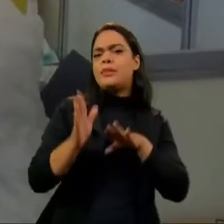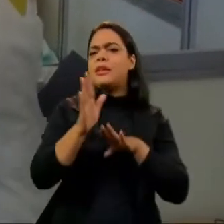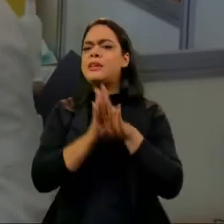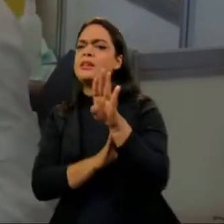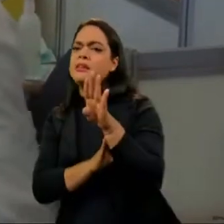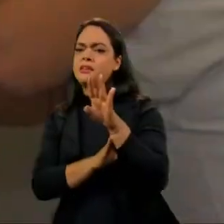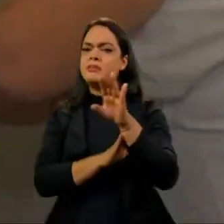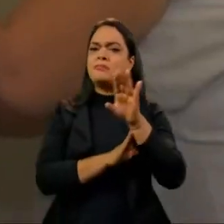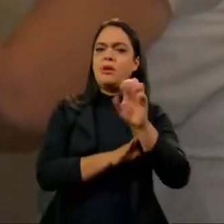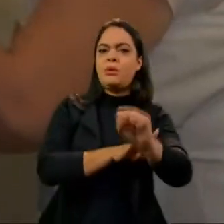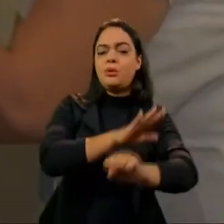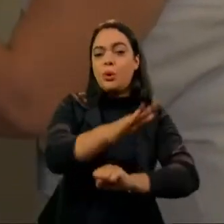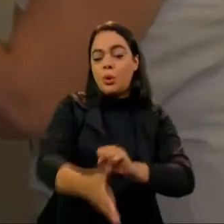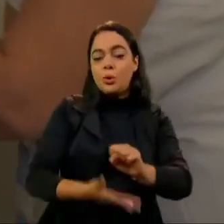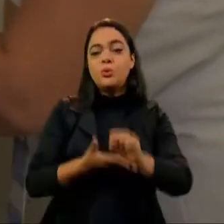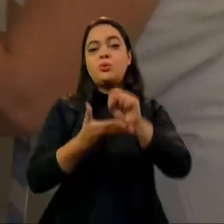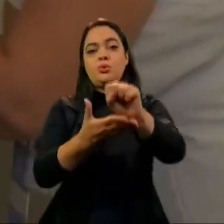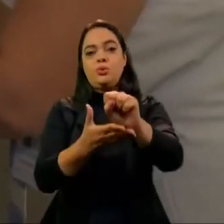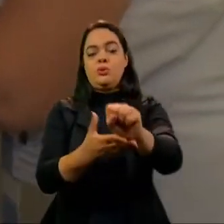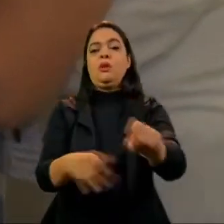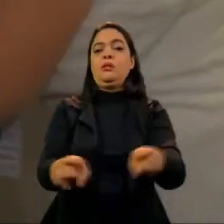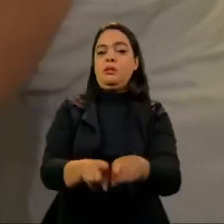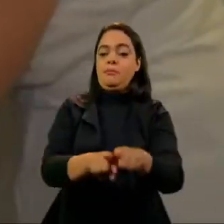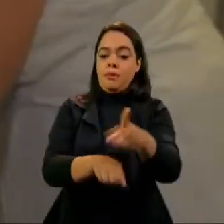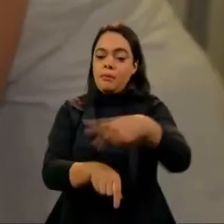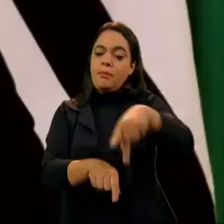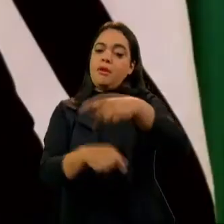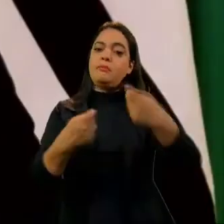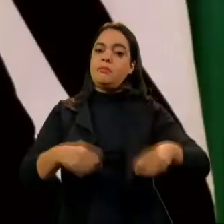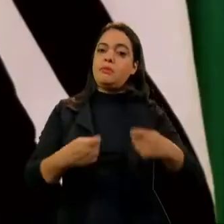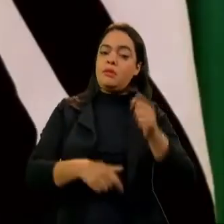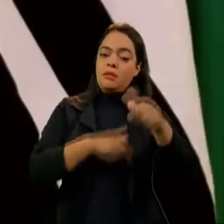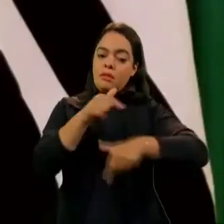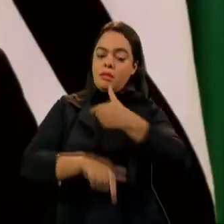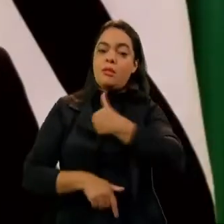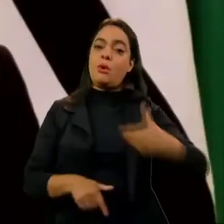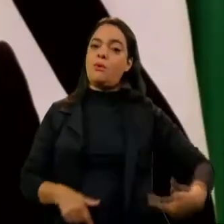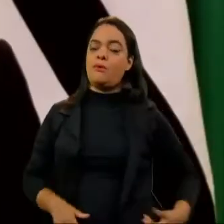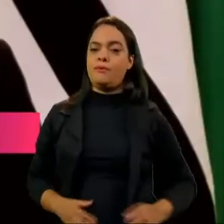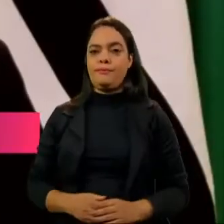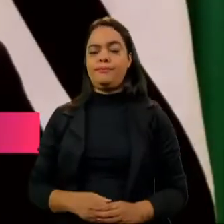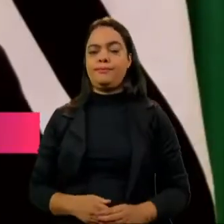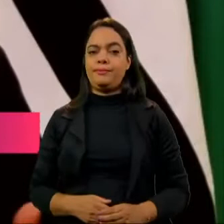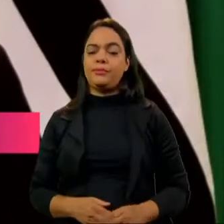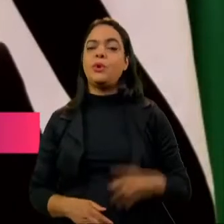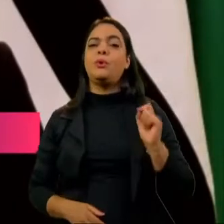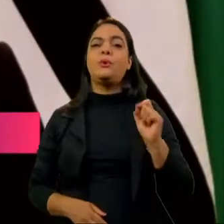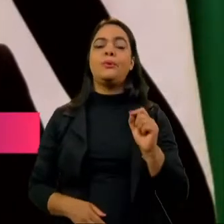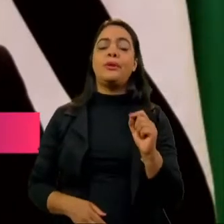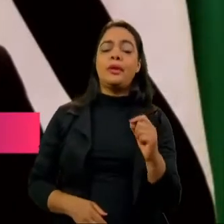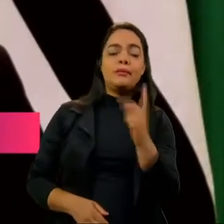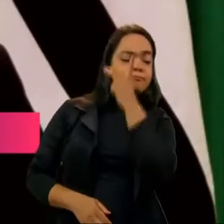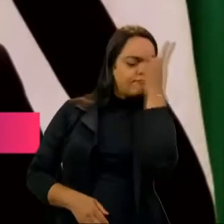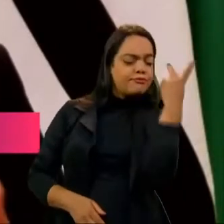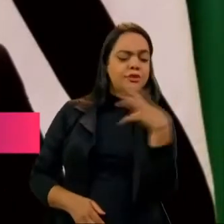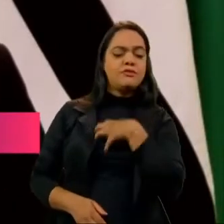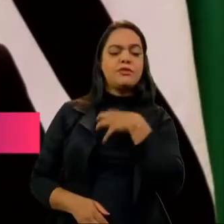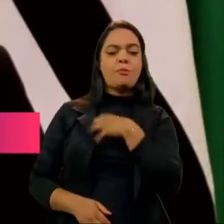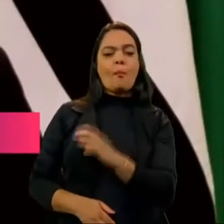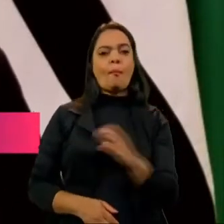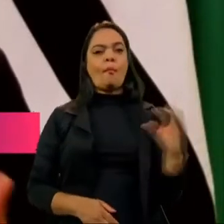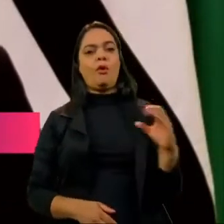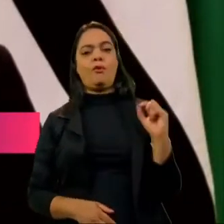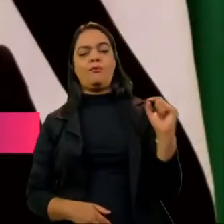da vacinação em massa, o país precisa de ações do governo. Ela é que vai dar confiança nos